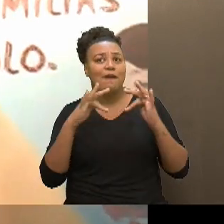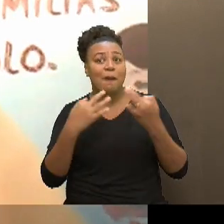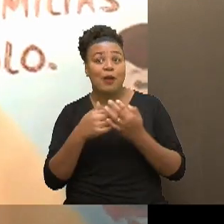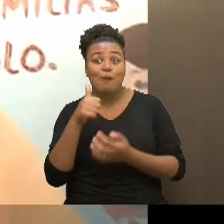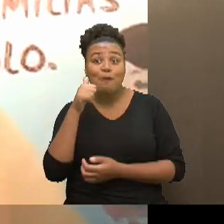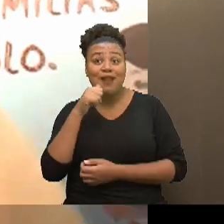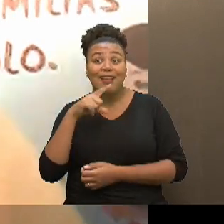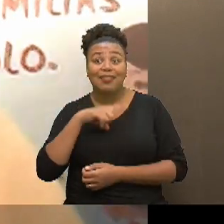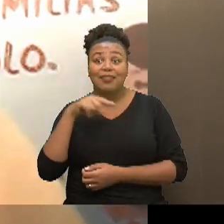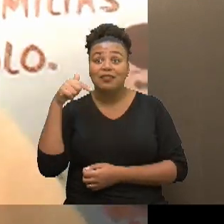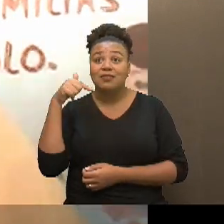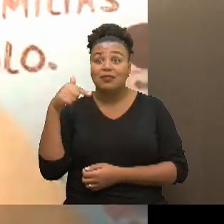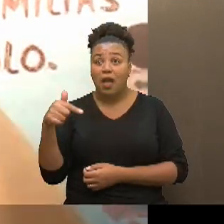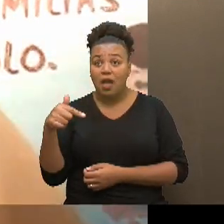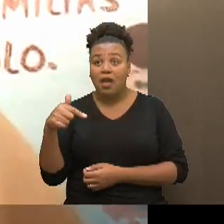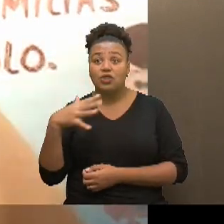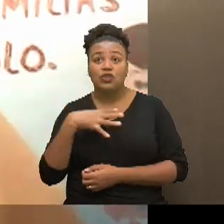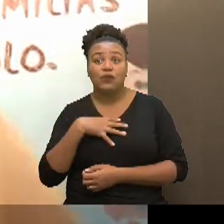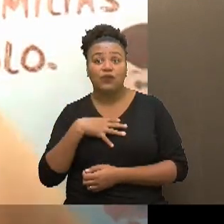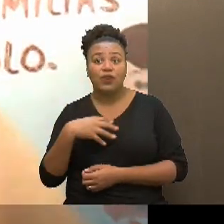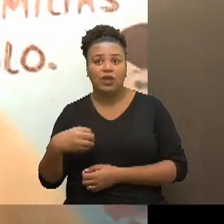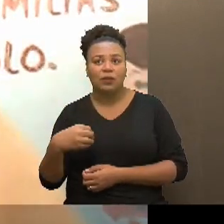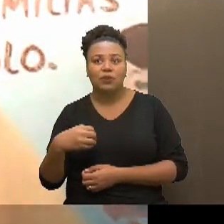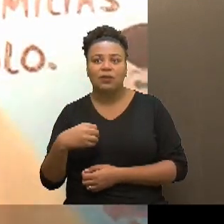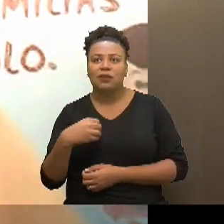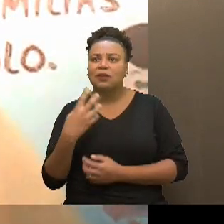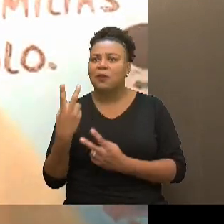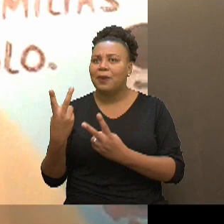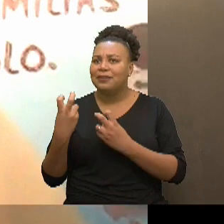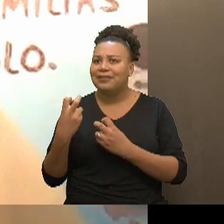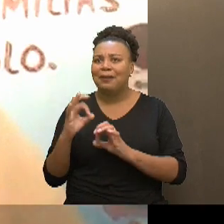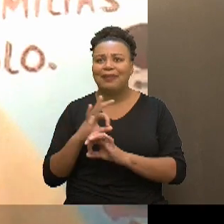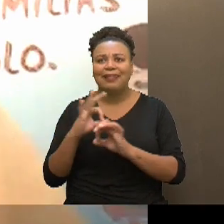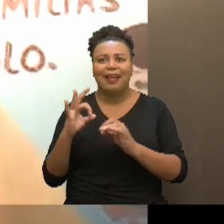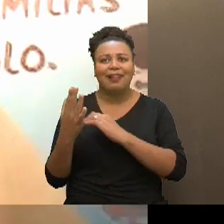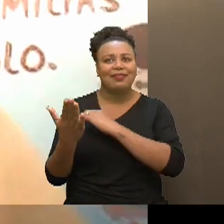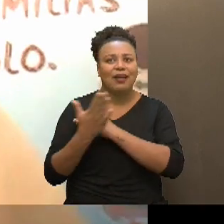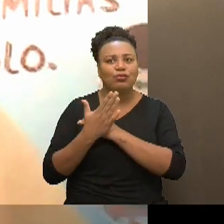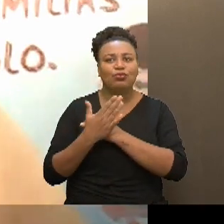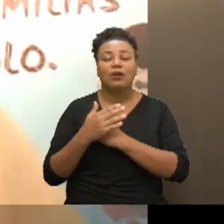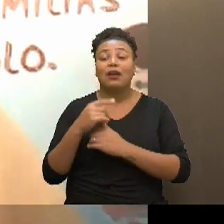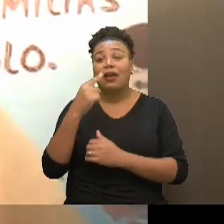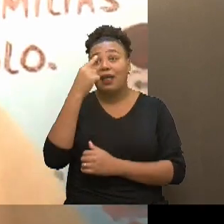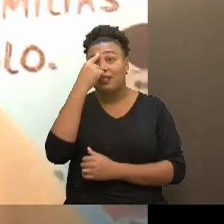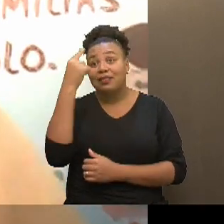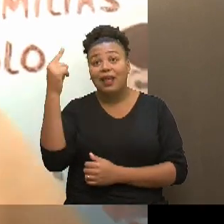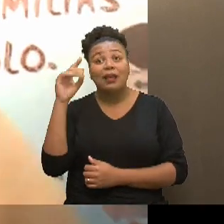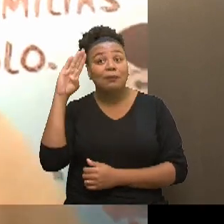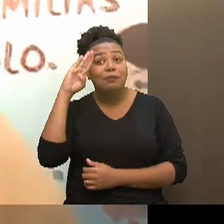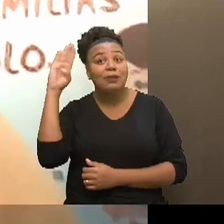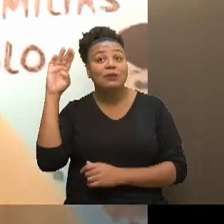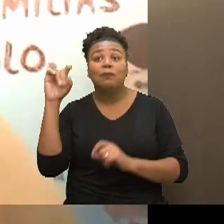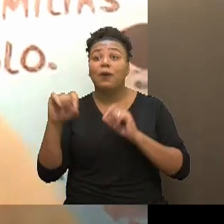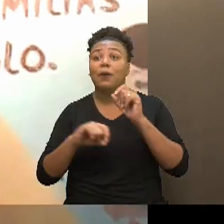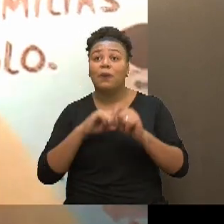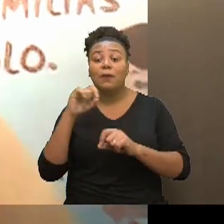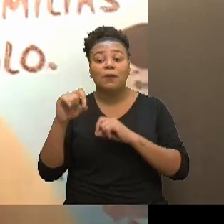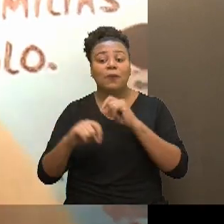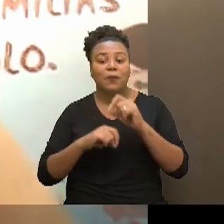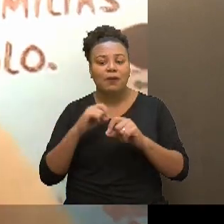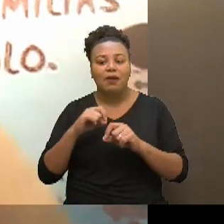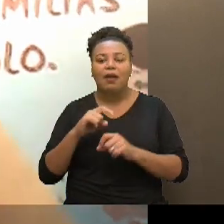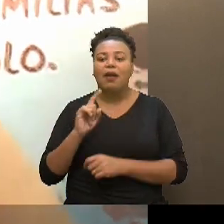uma mulher que tem sete, sete filhos, né, e não ganha nenhum tipo de auxílio, então, a nossa ideia principal, né,